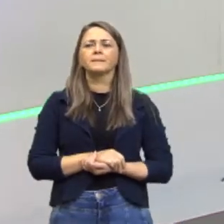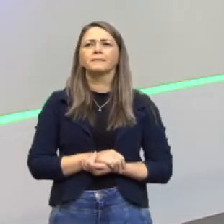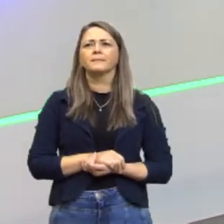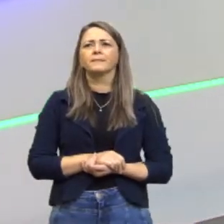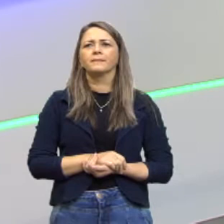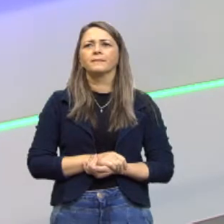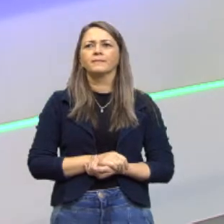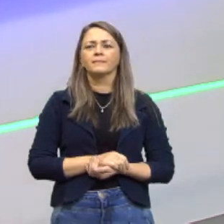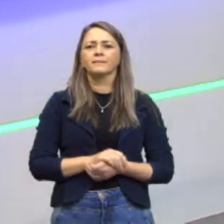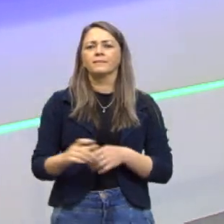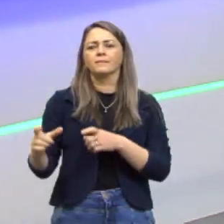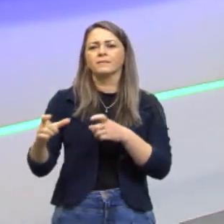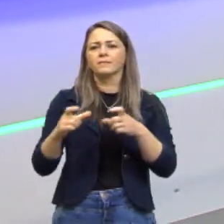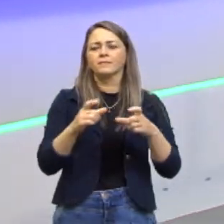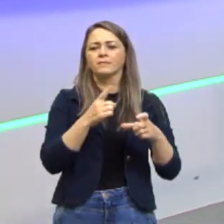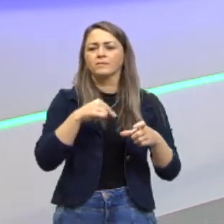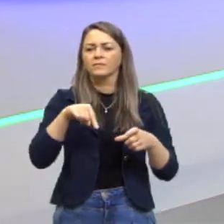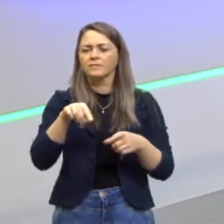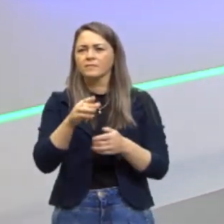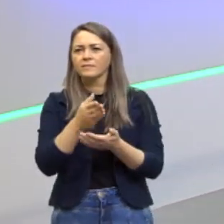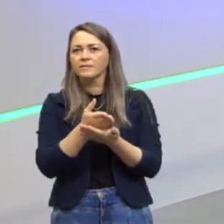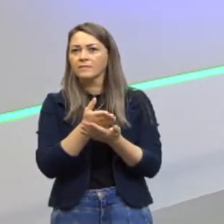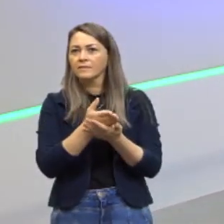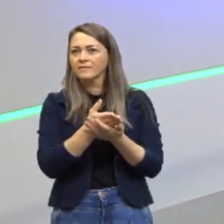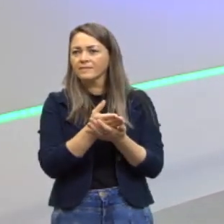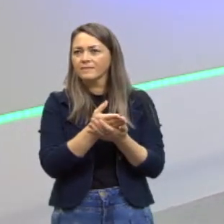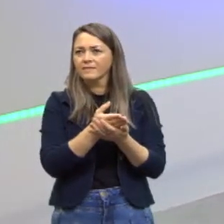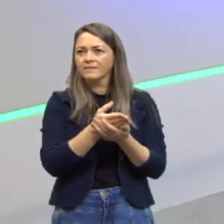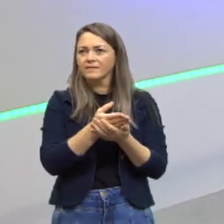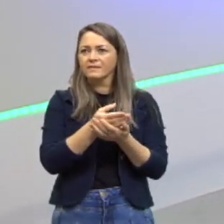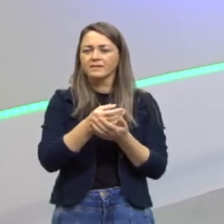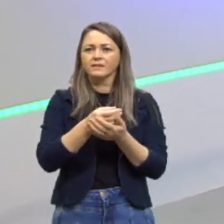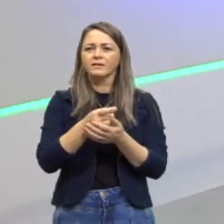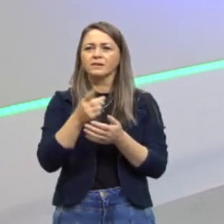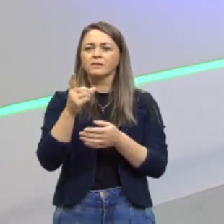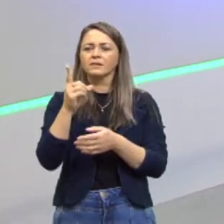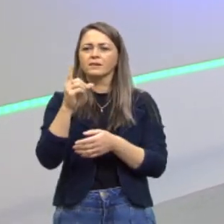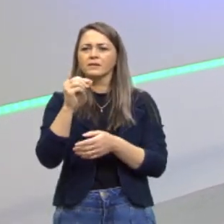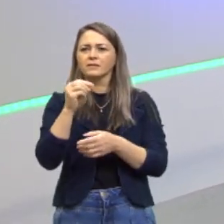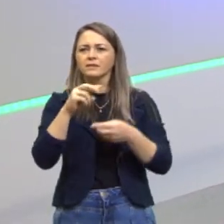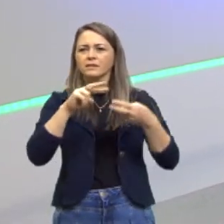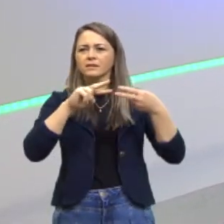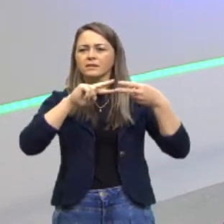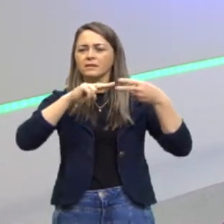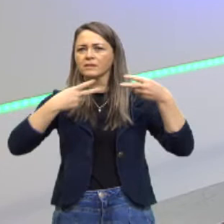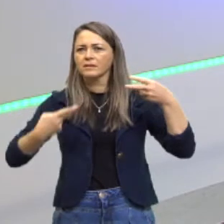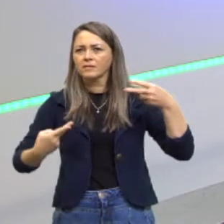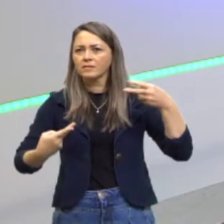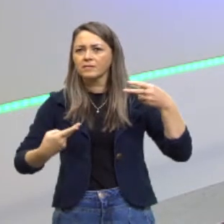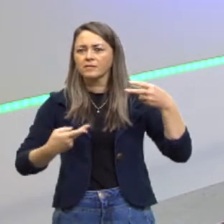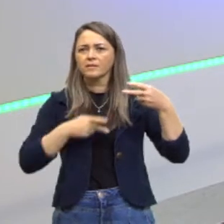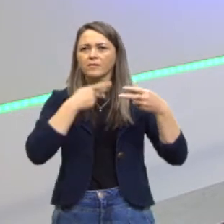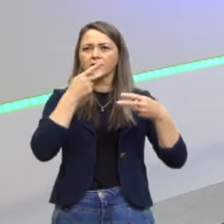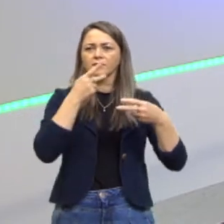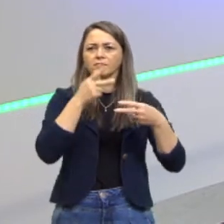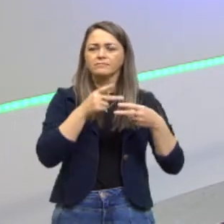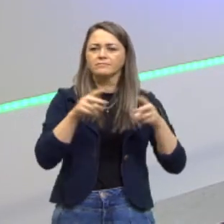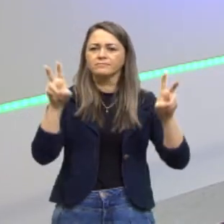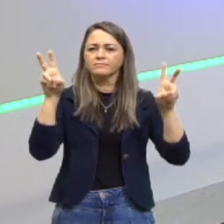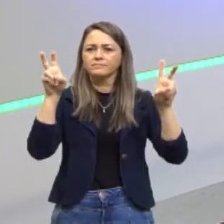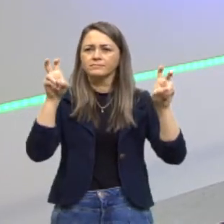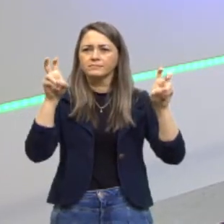Para localizar vocês, nossa aula de hoje é a aula de número 10 de Genética. Nós vamos falar sobre um assunto